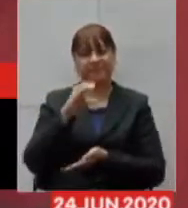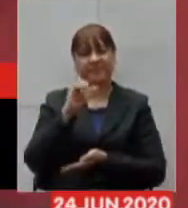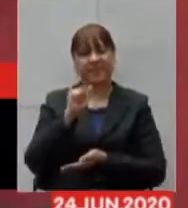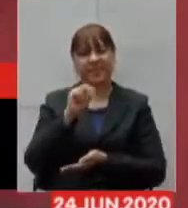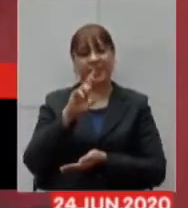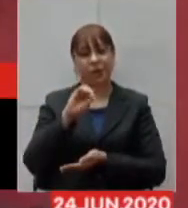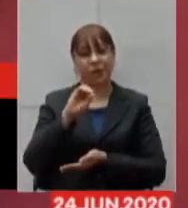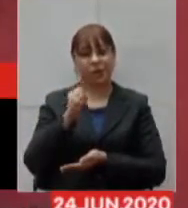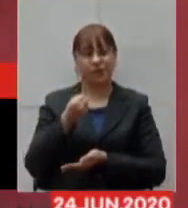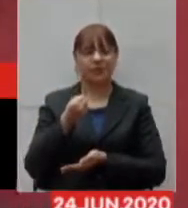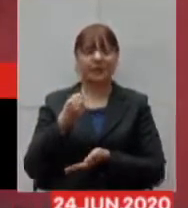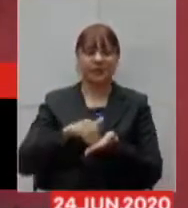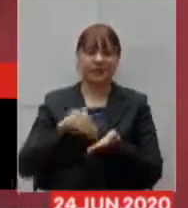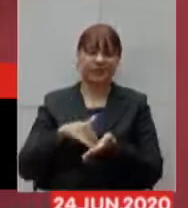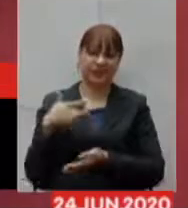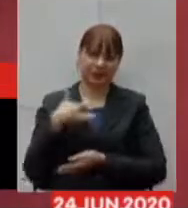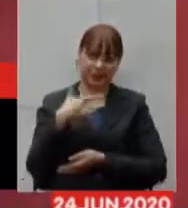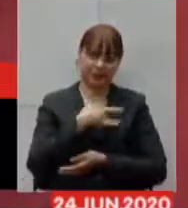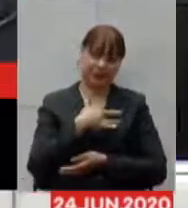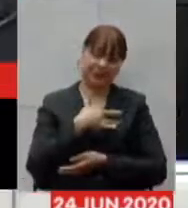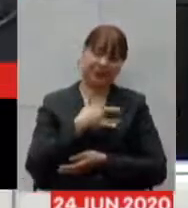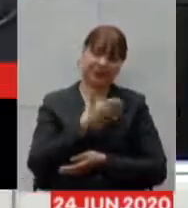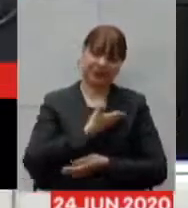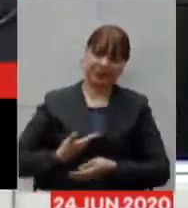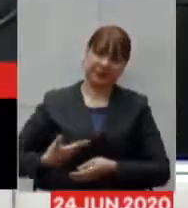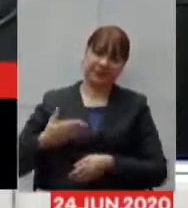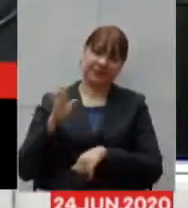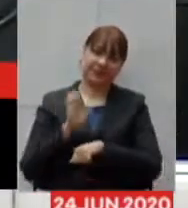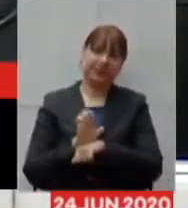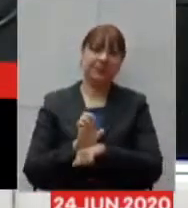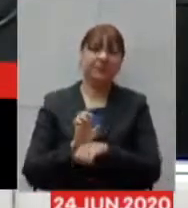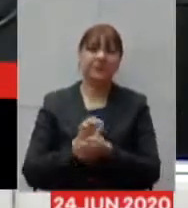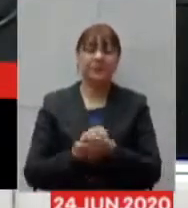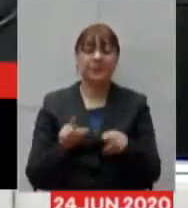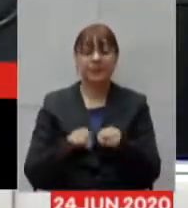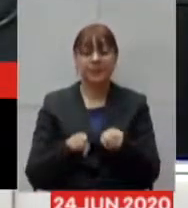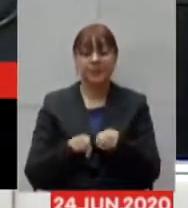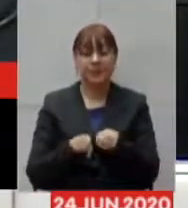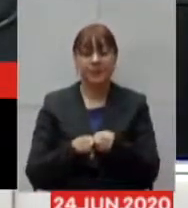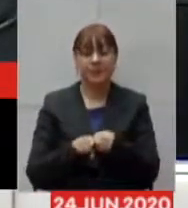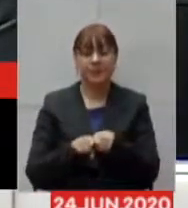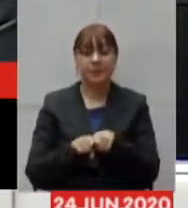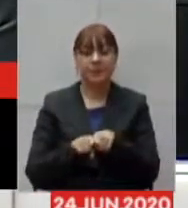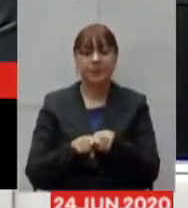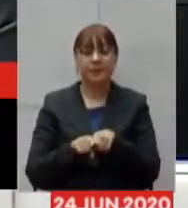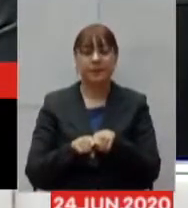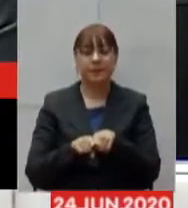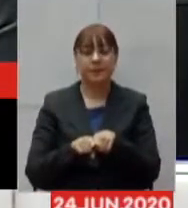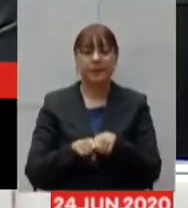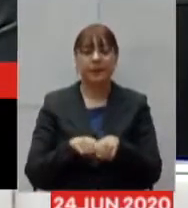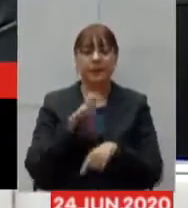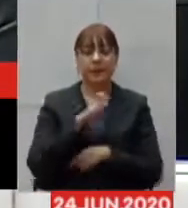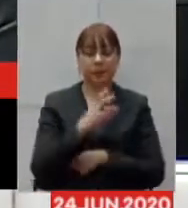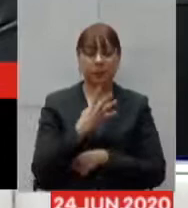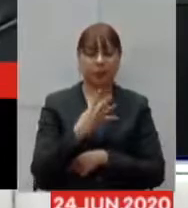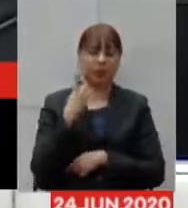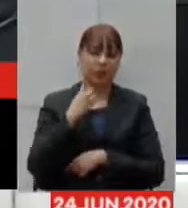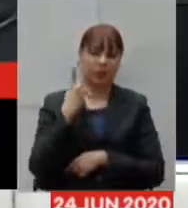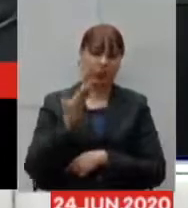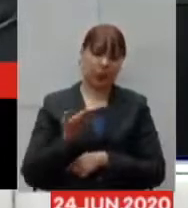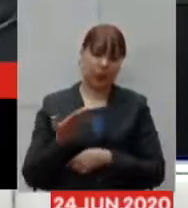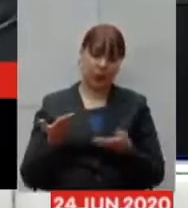secretário de saúde do governo do estado queria também registrar que foram 54 deputados que